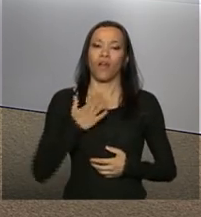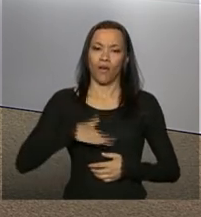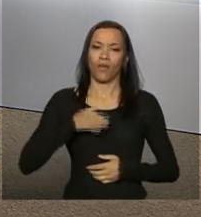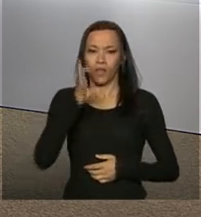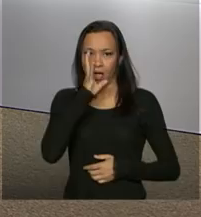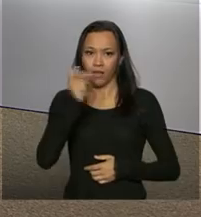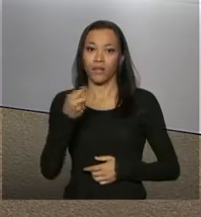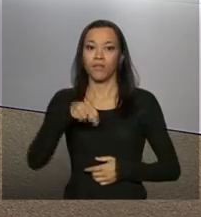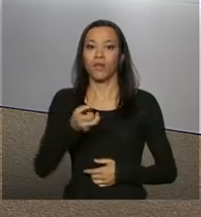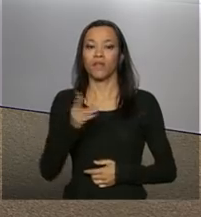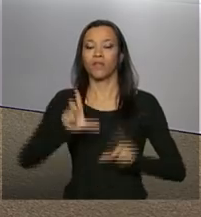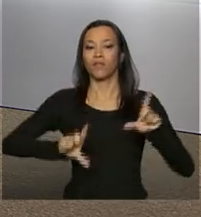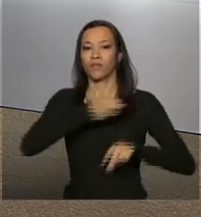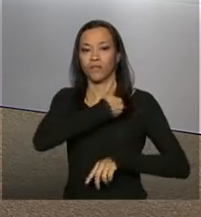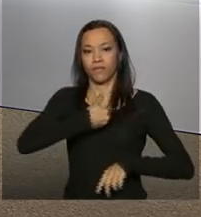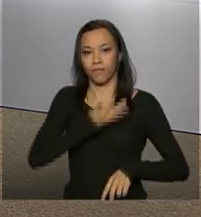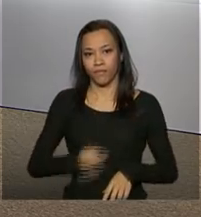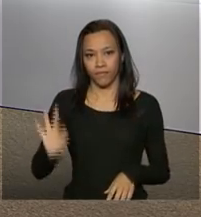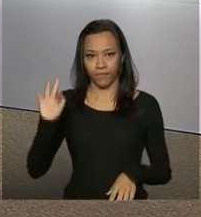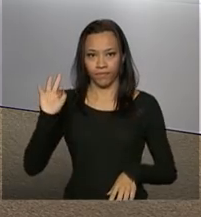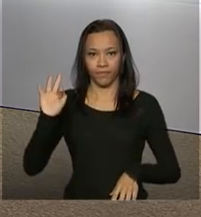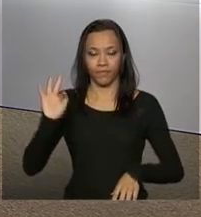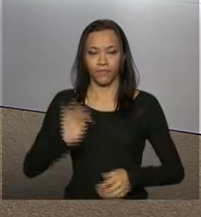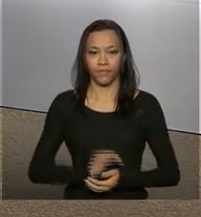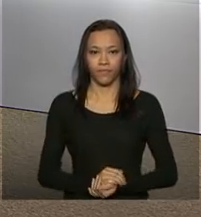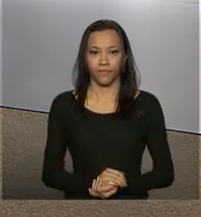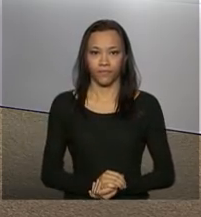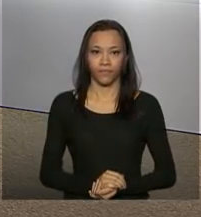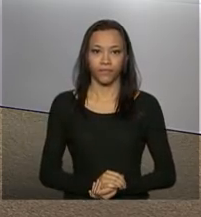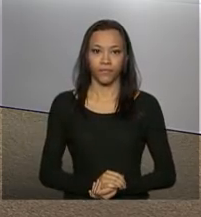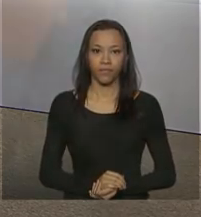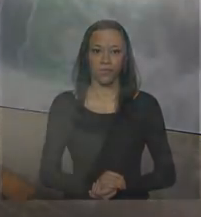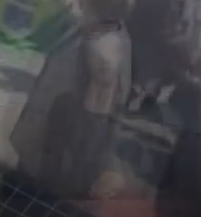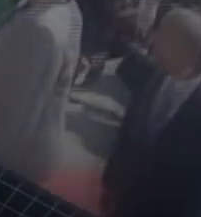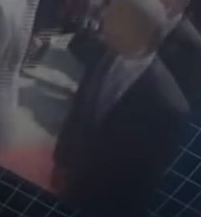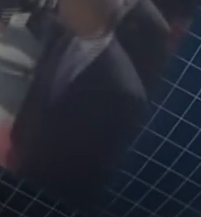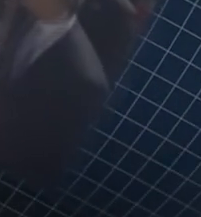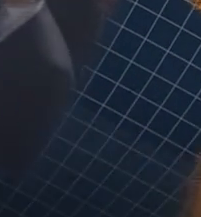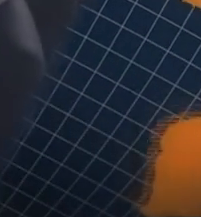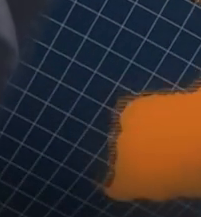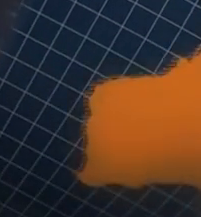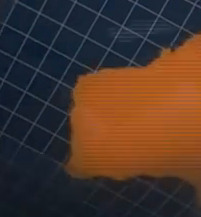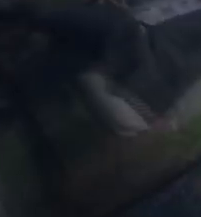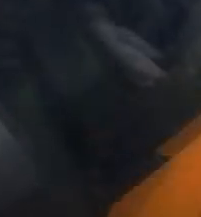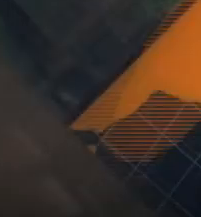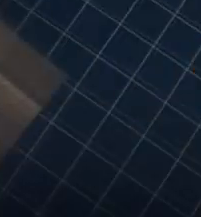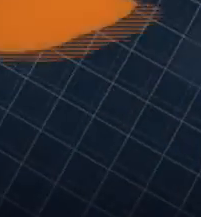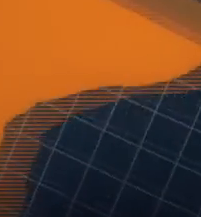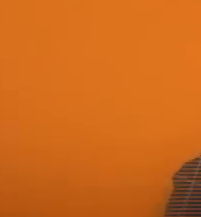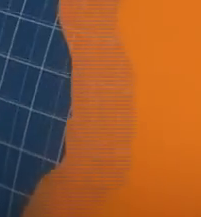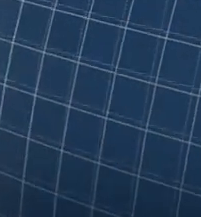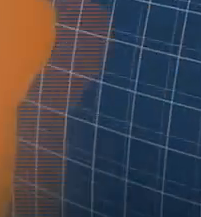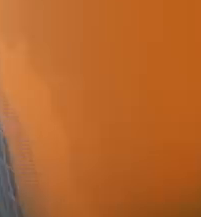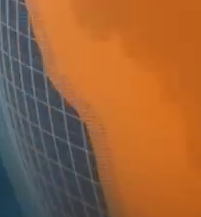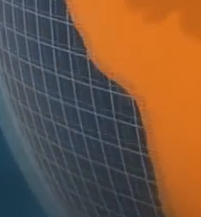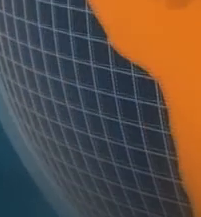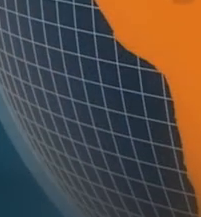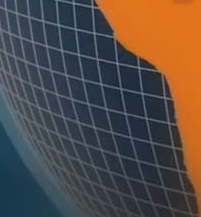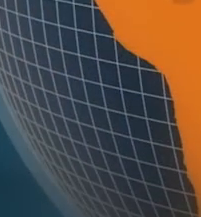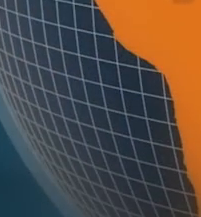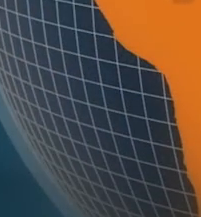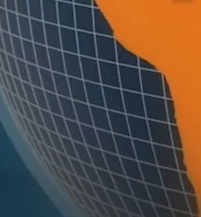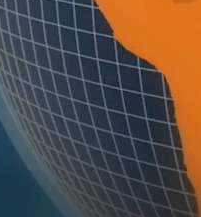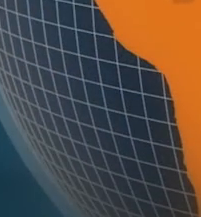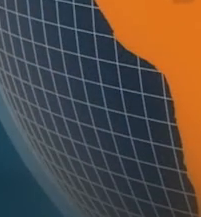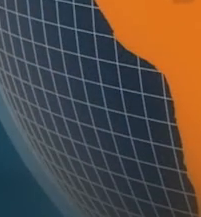Continue com a gente, NBR e a TV do Governo Federal. Tchau. Tchau. Tchau. Tchau.